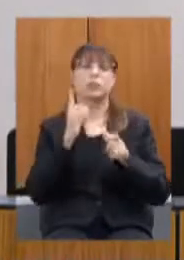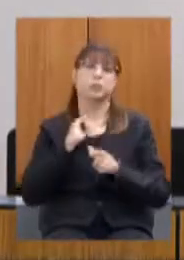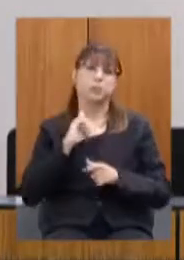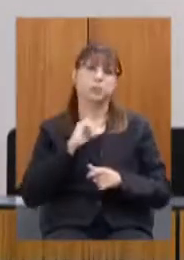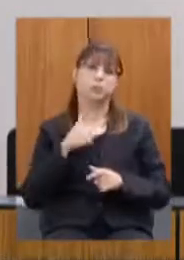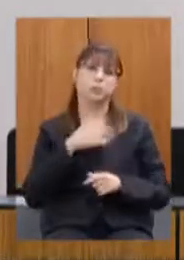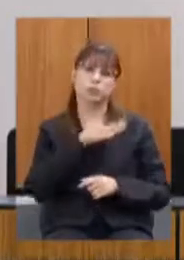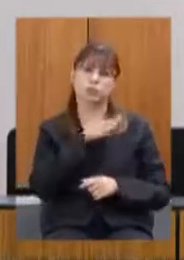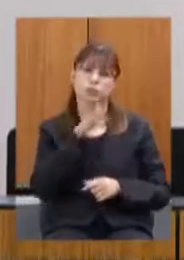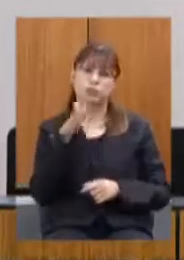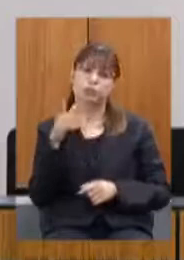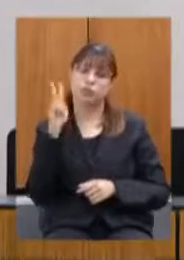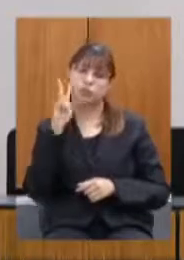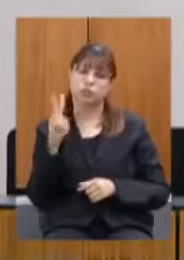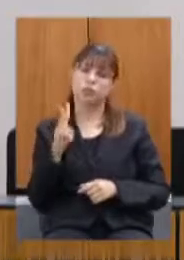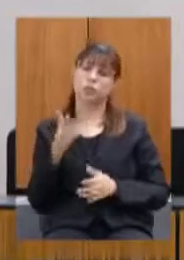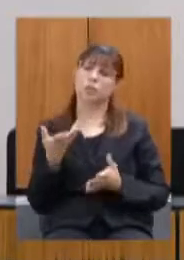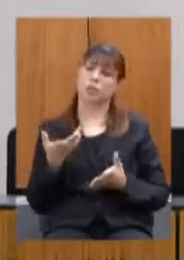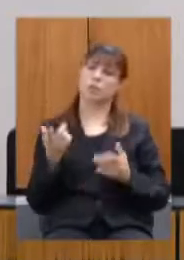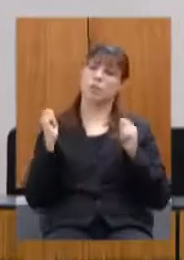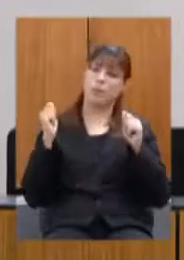manifestações populares